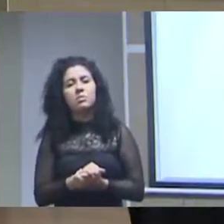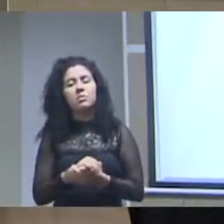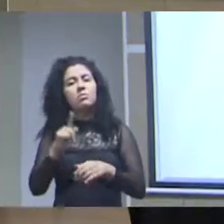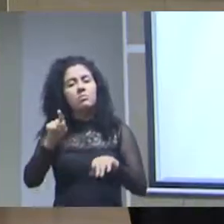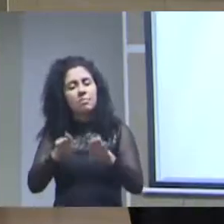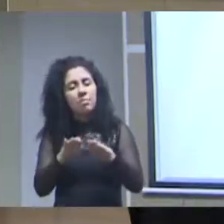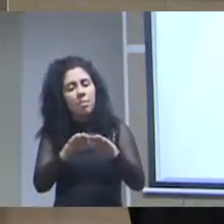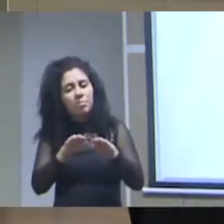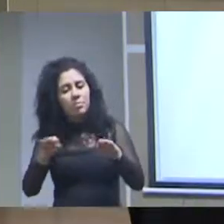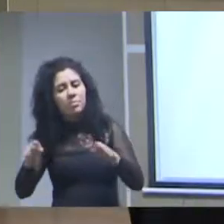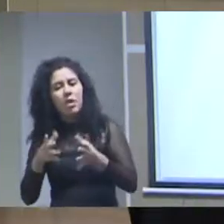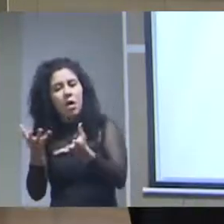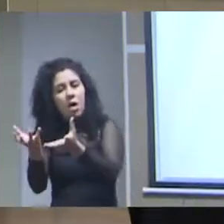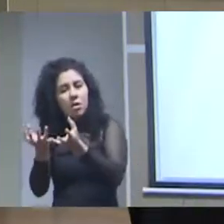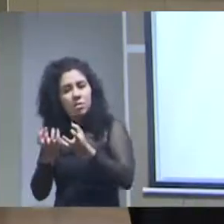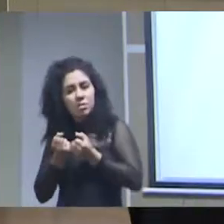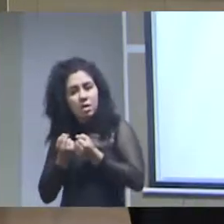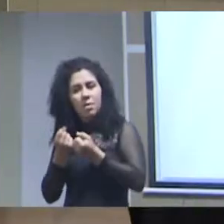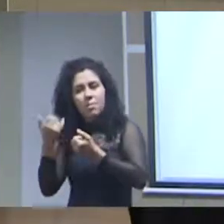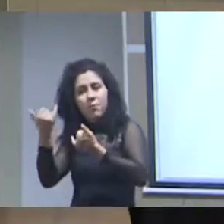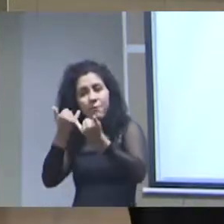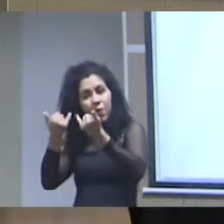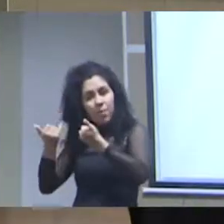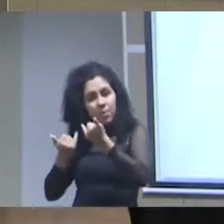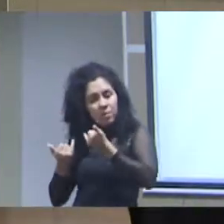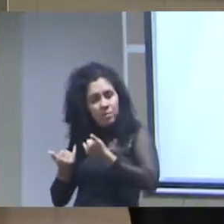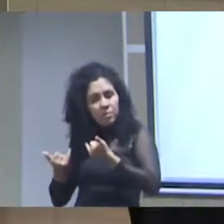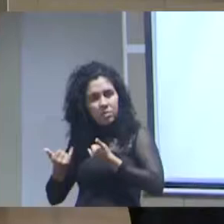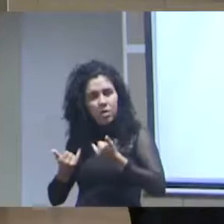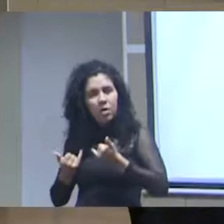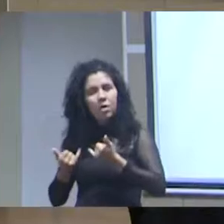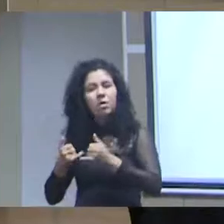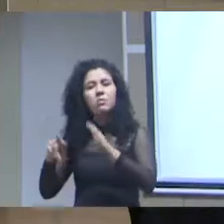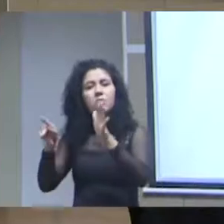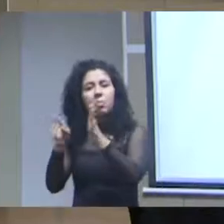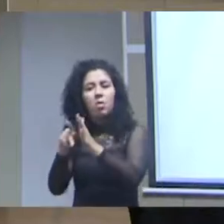dados das próprias organizações